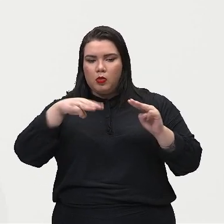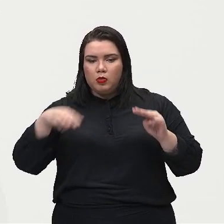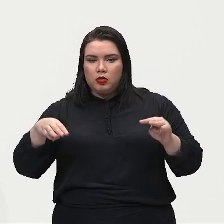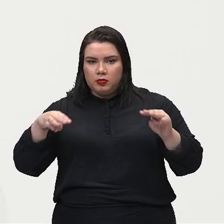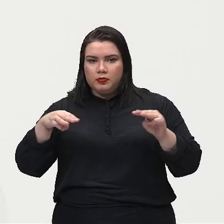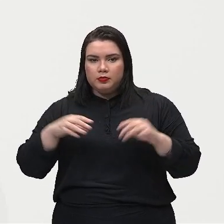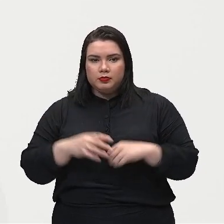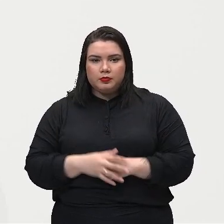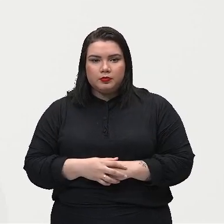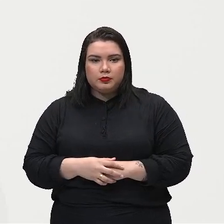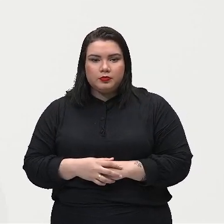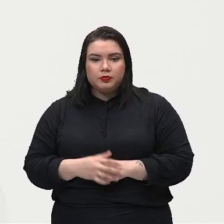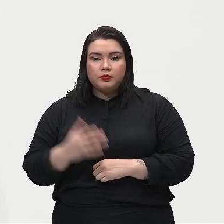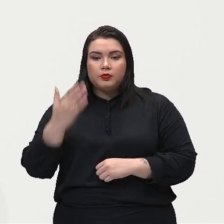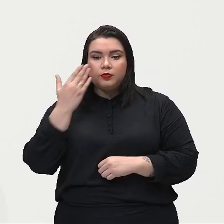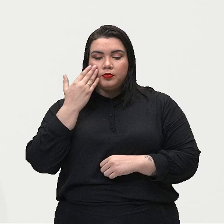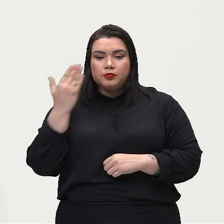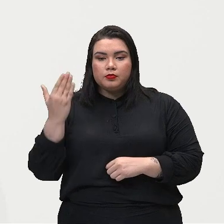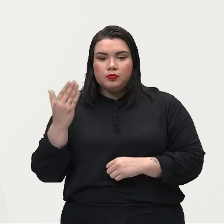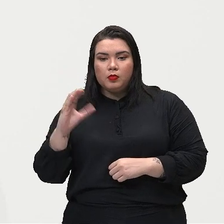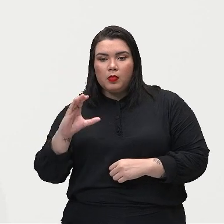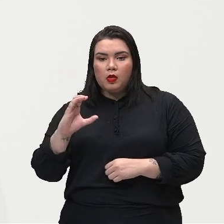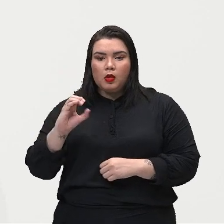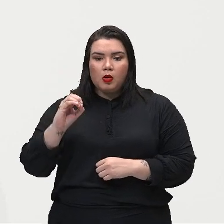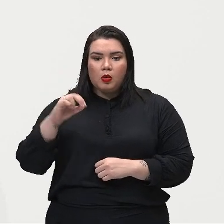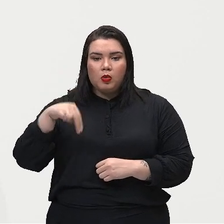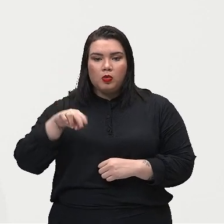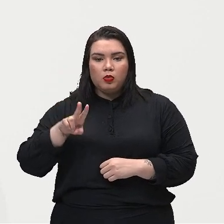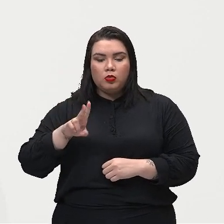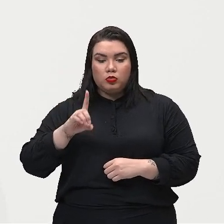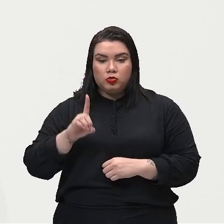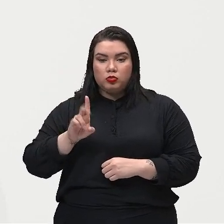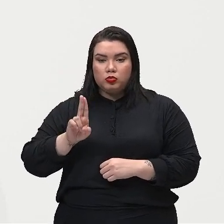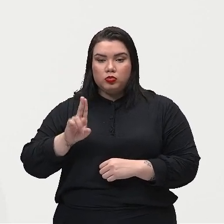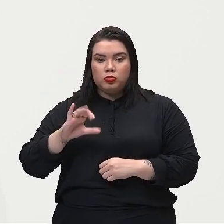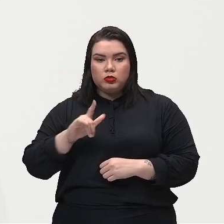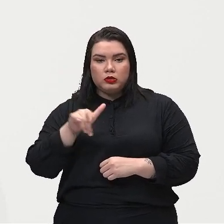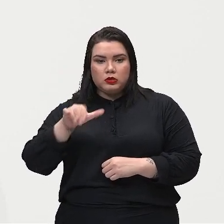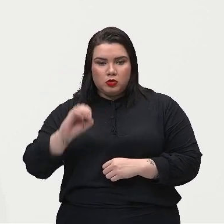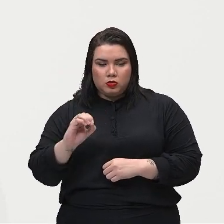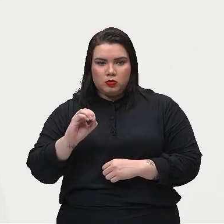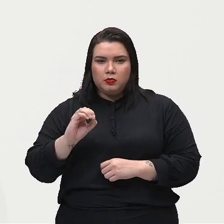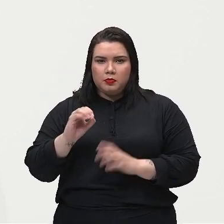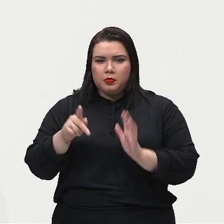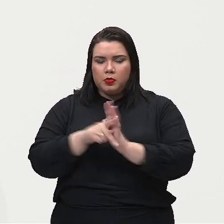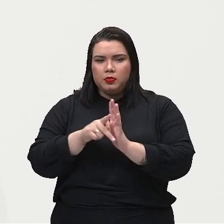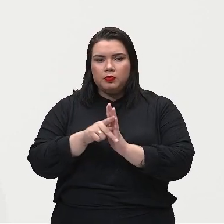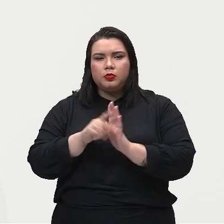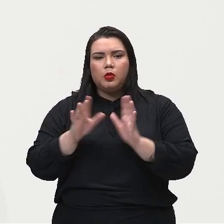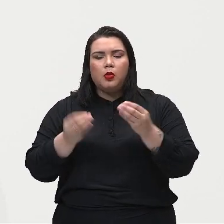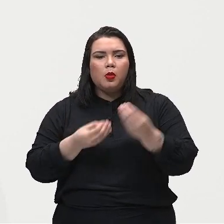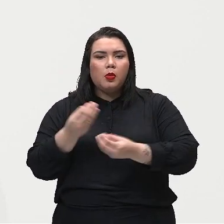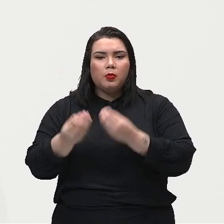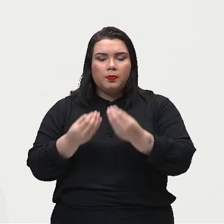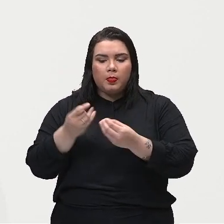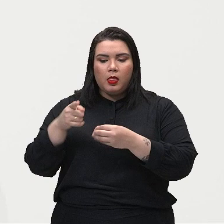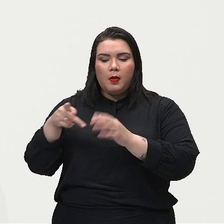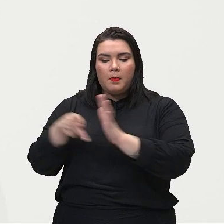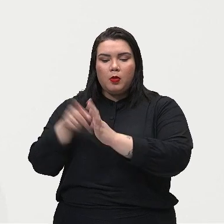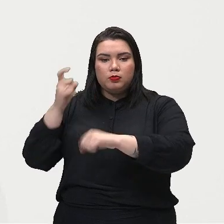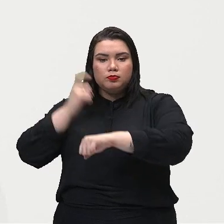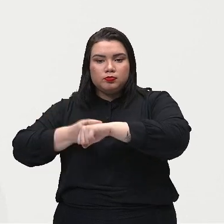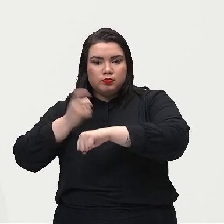Então, vamos ver a primeira, condução térmica. Então, essa condução térmica nos ocorre nos sólidos,